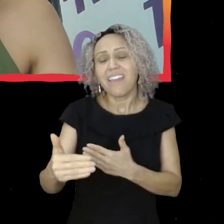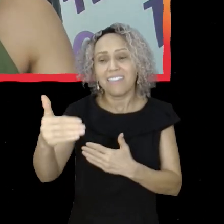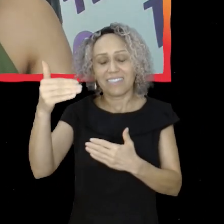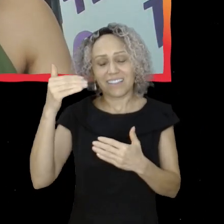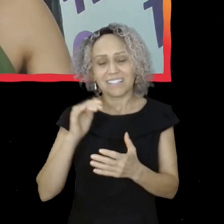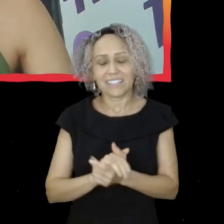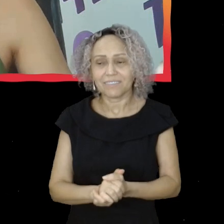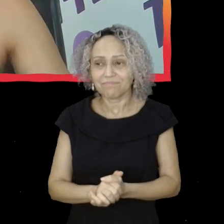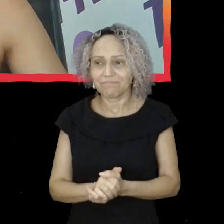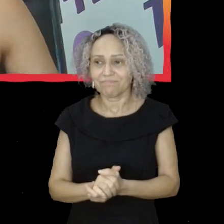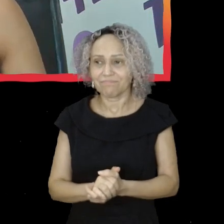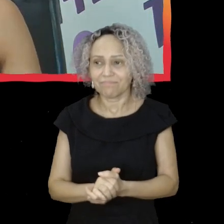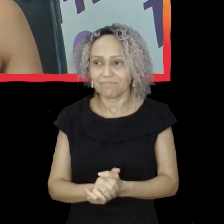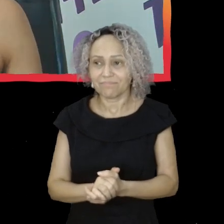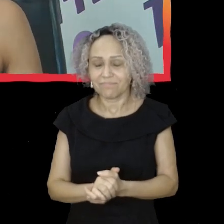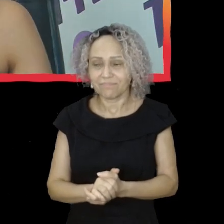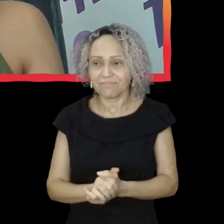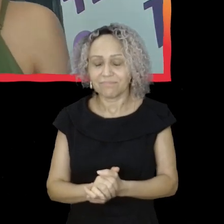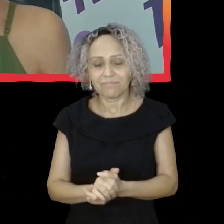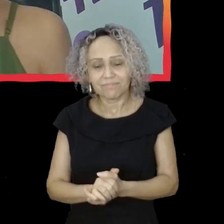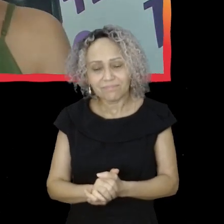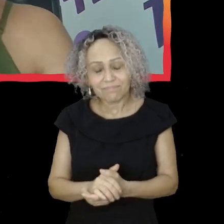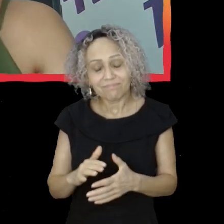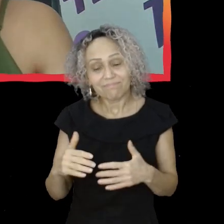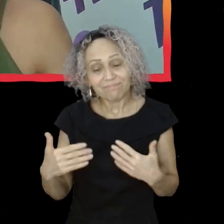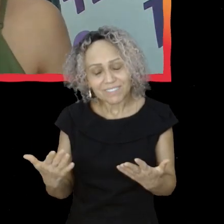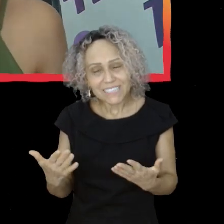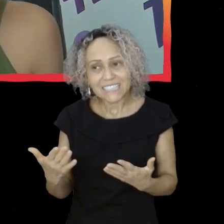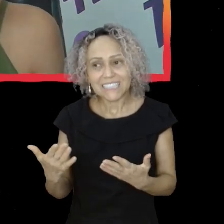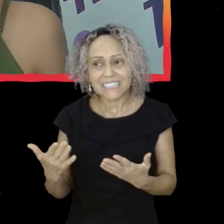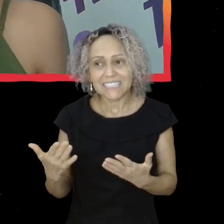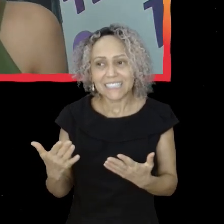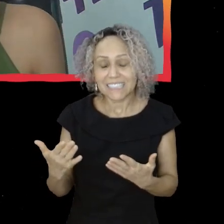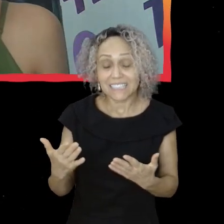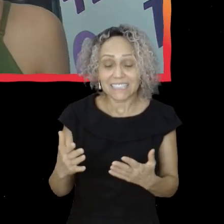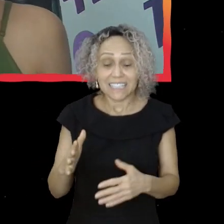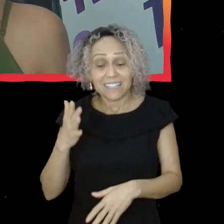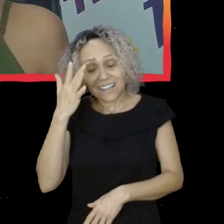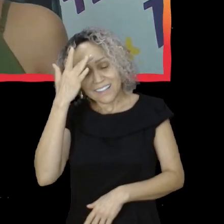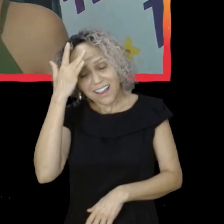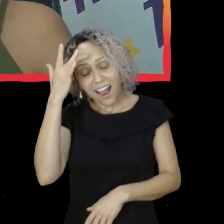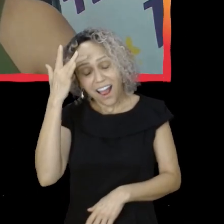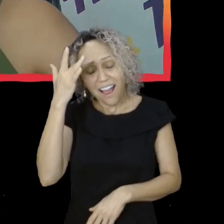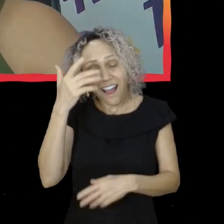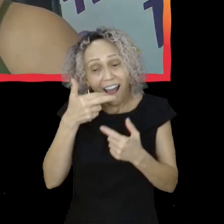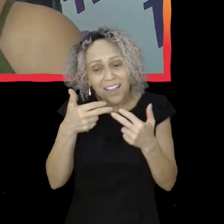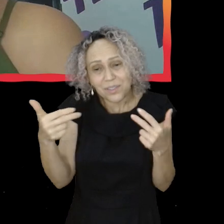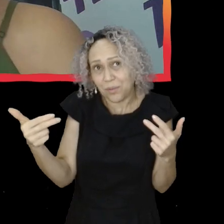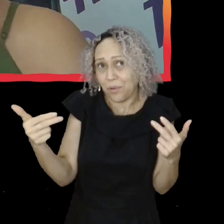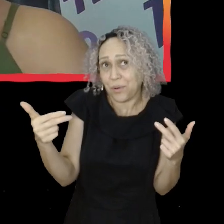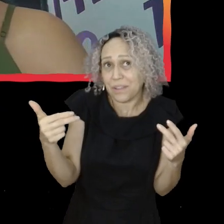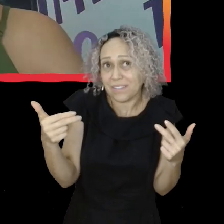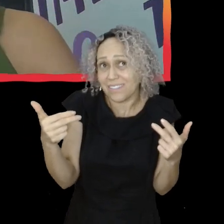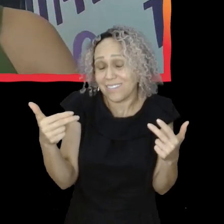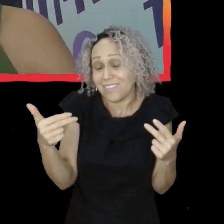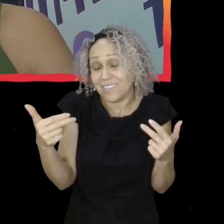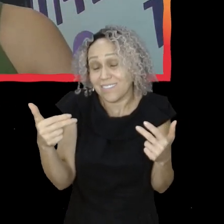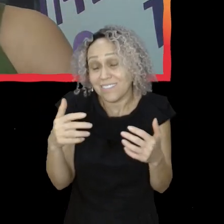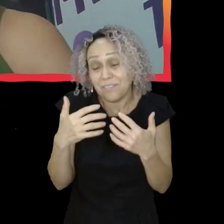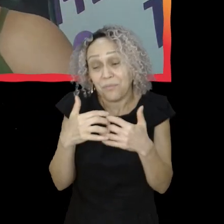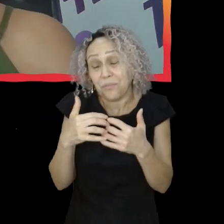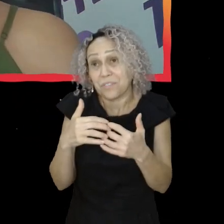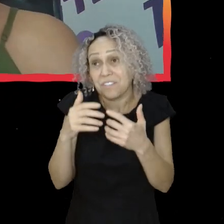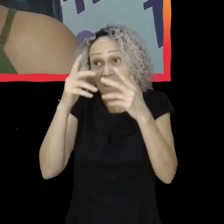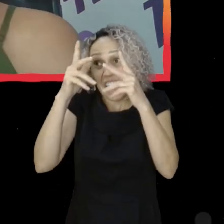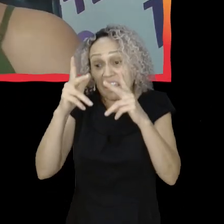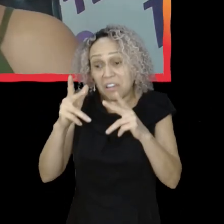fazer. E daí, não é bem por aí. Entendeu? Tipo, ó, não é assim que funciona o negócio. Então, o papel institucional